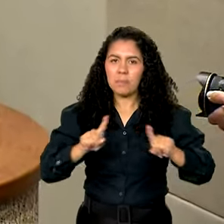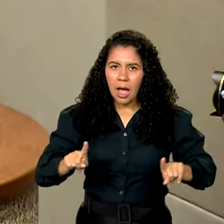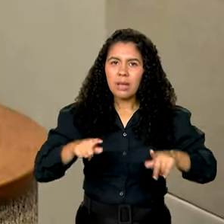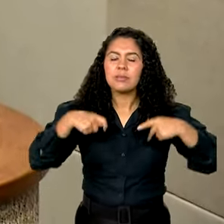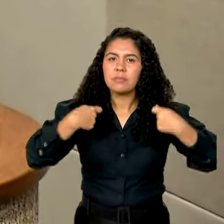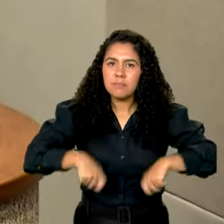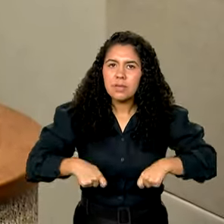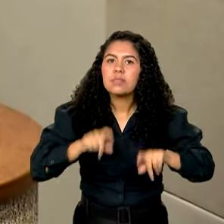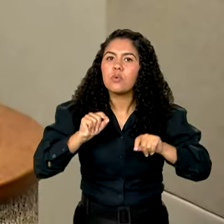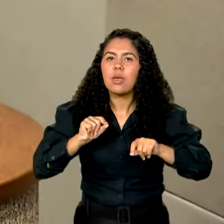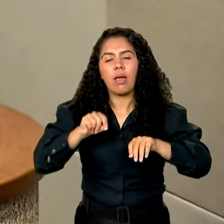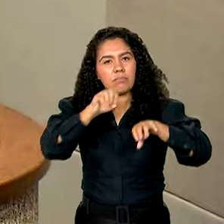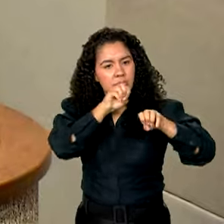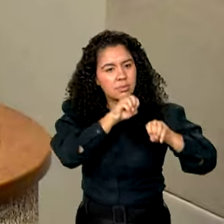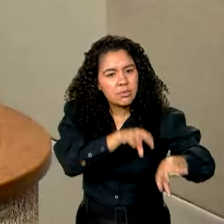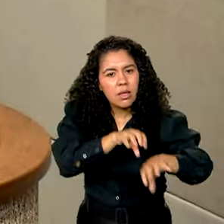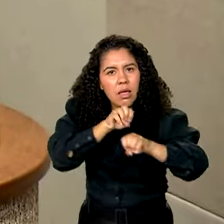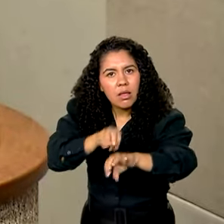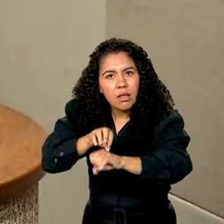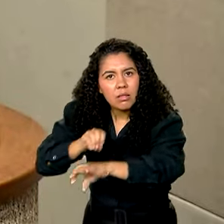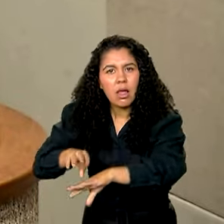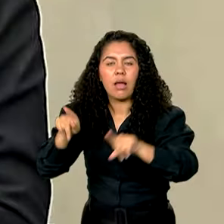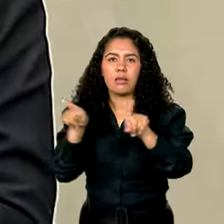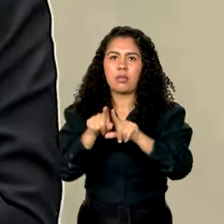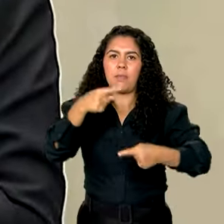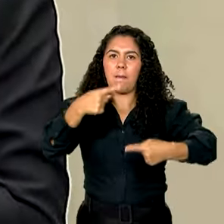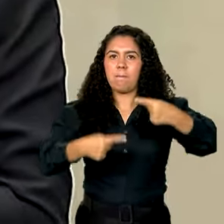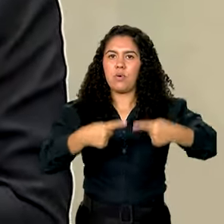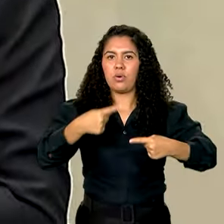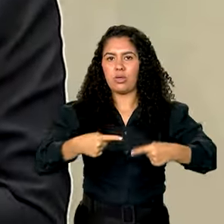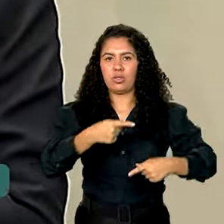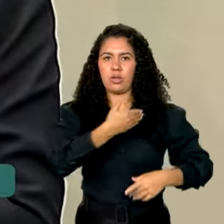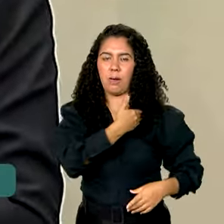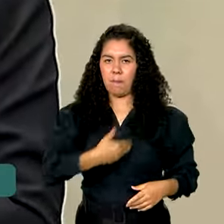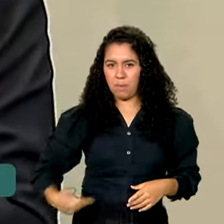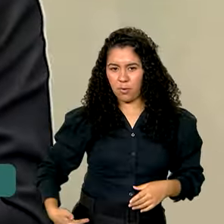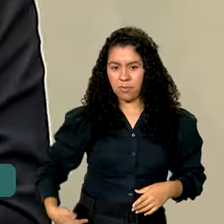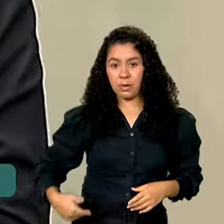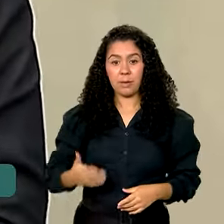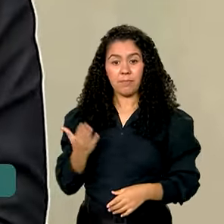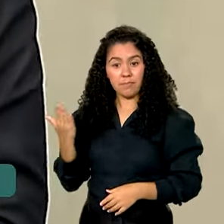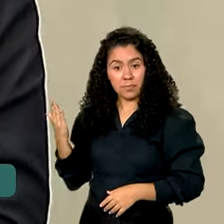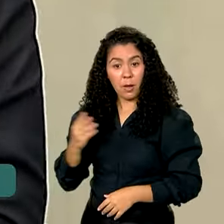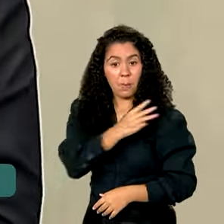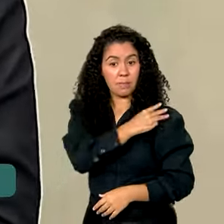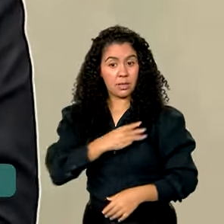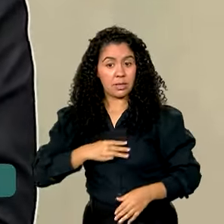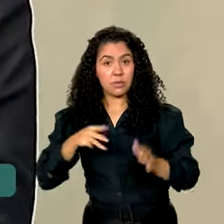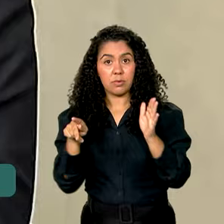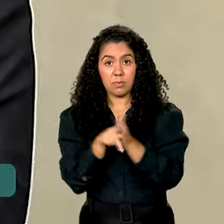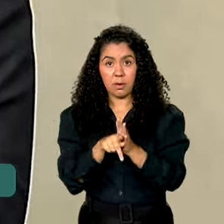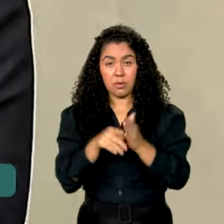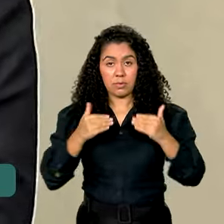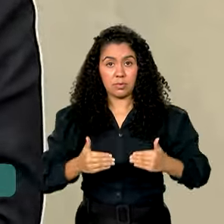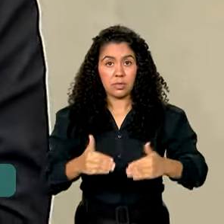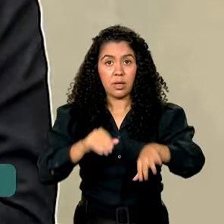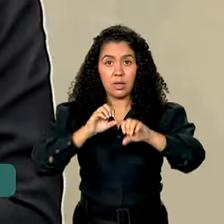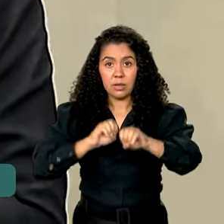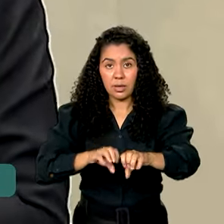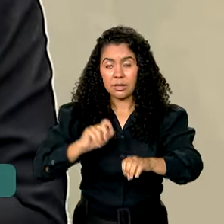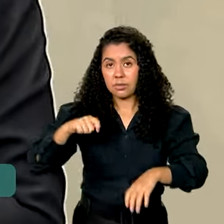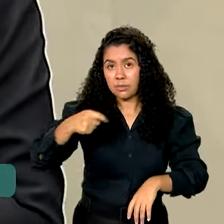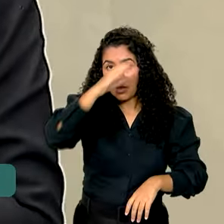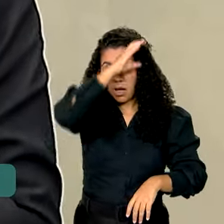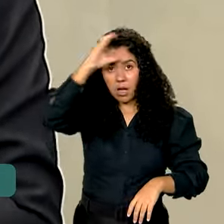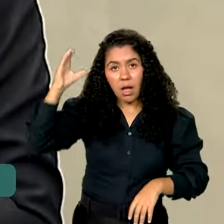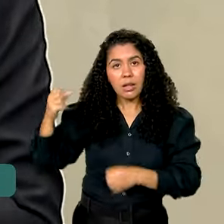com educação e políticas públicas. Presente no evento, o ministro da Educação, Camilo Santana, endossou